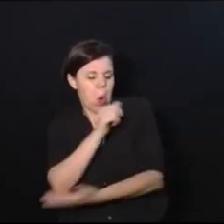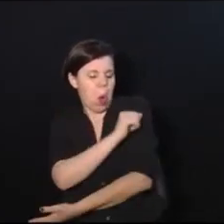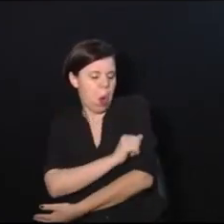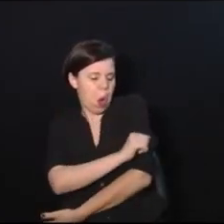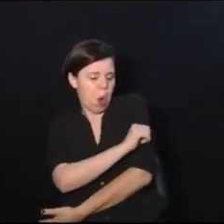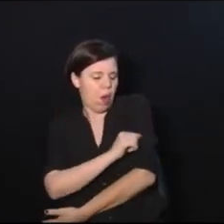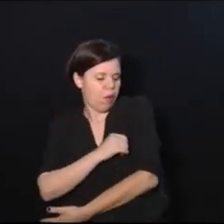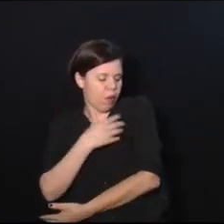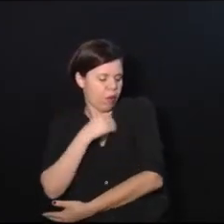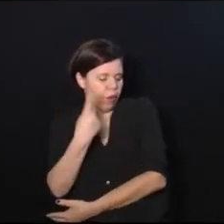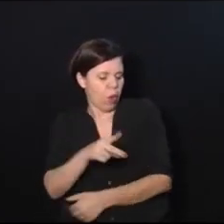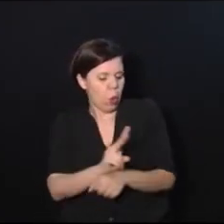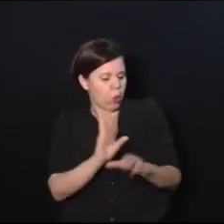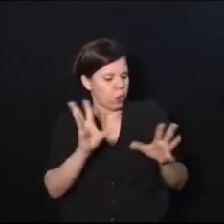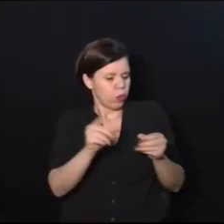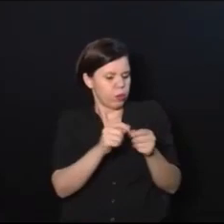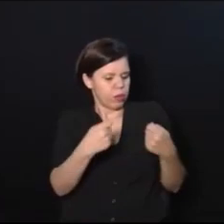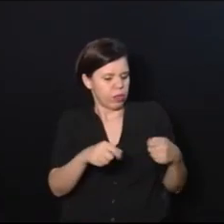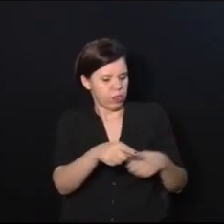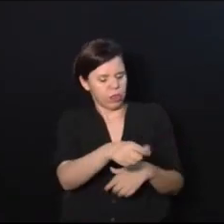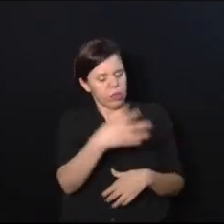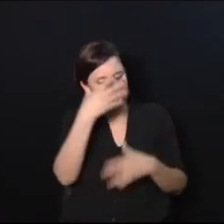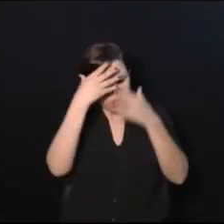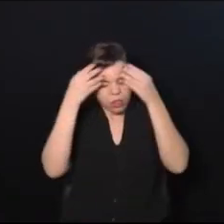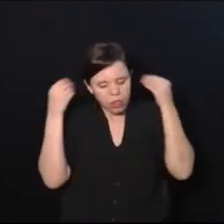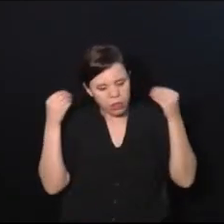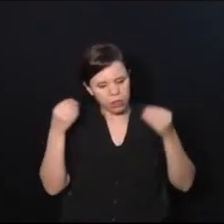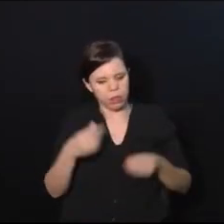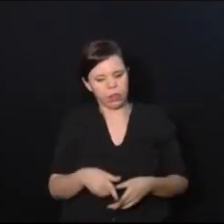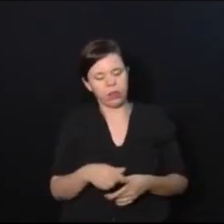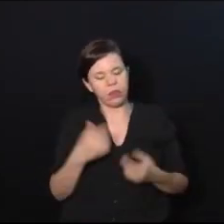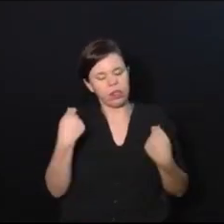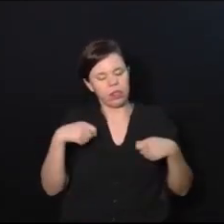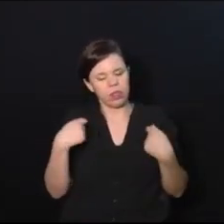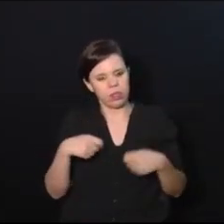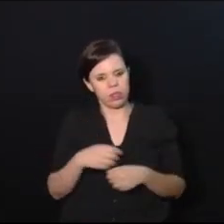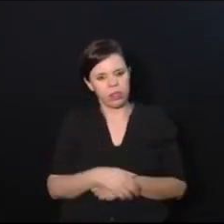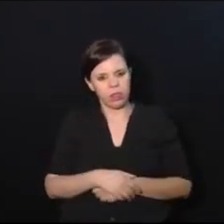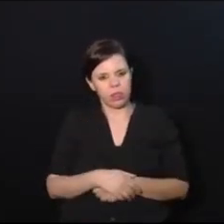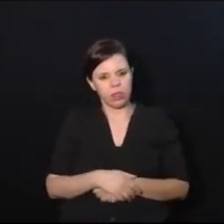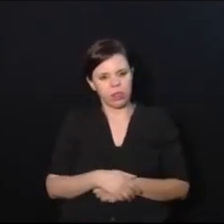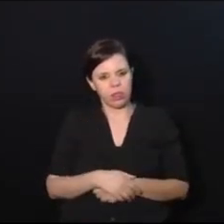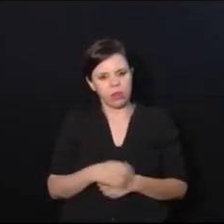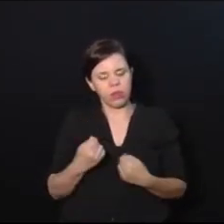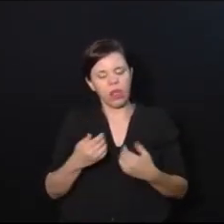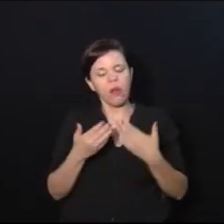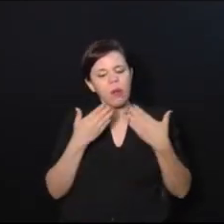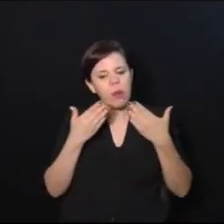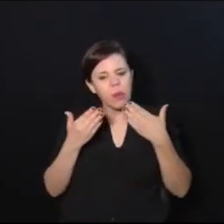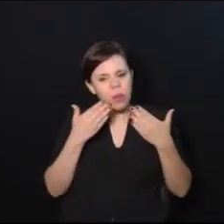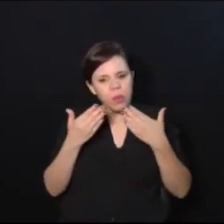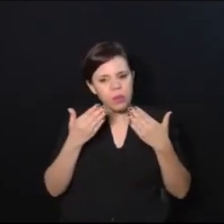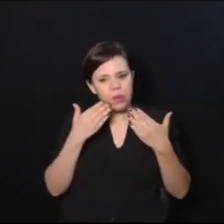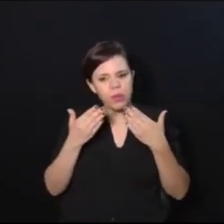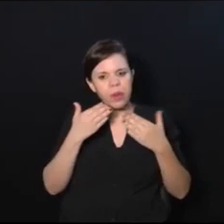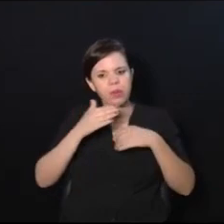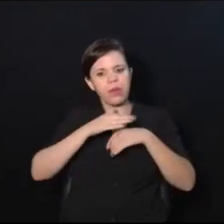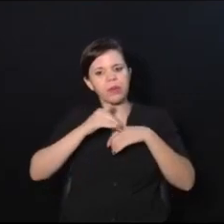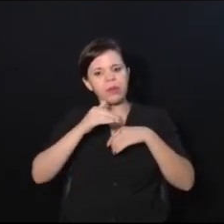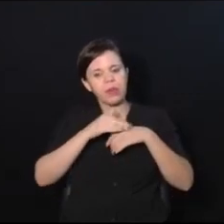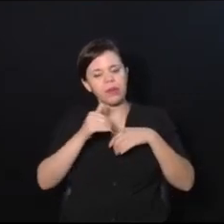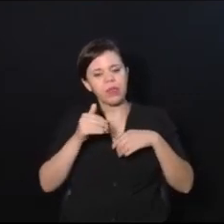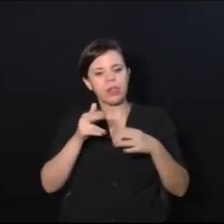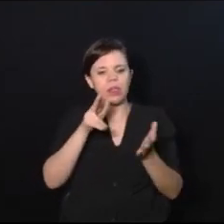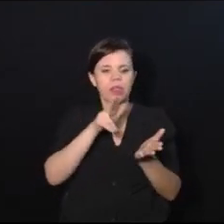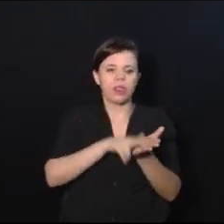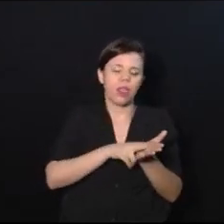tudo o que o filho precisa. Mas ela esquece que o que ele mais precisa é que a mãe converse com ele, é que a mãe deita para